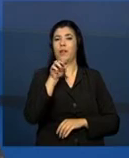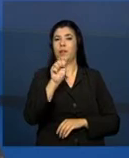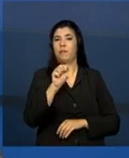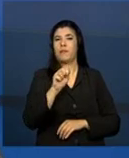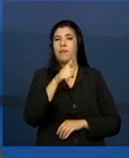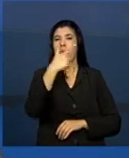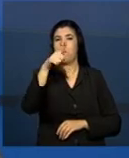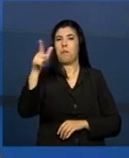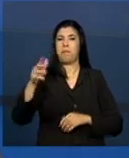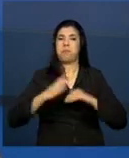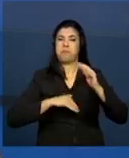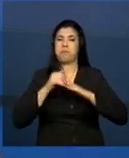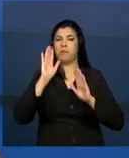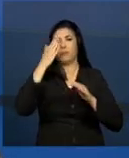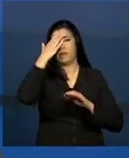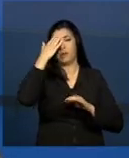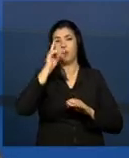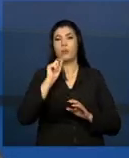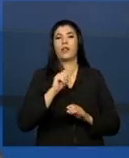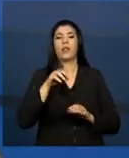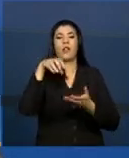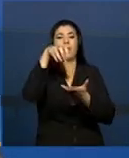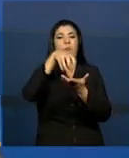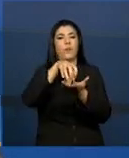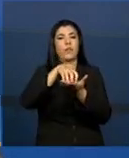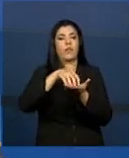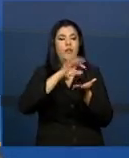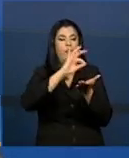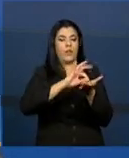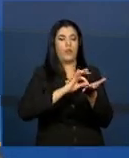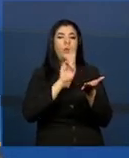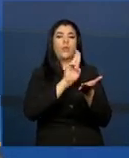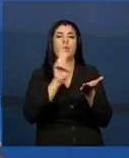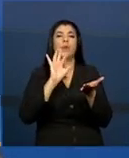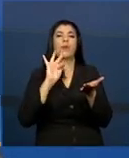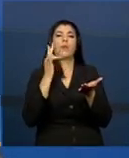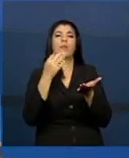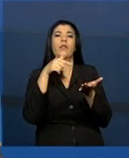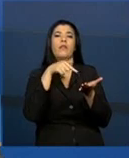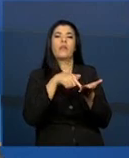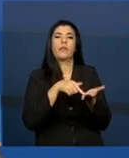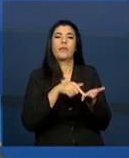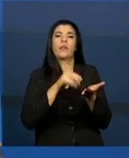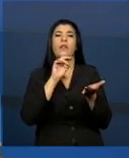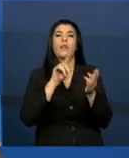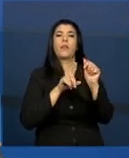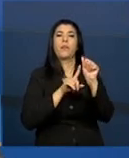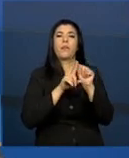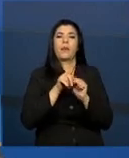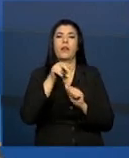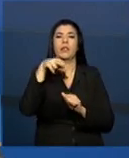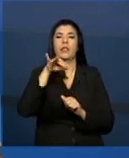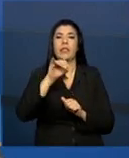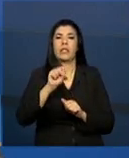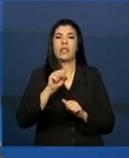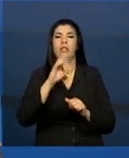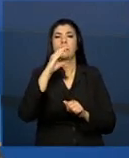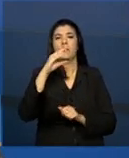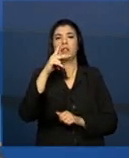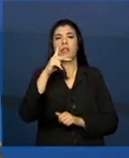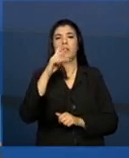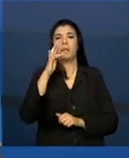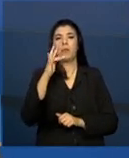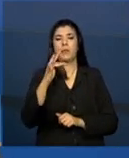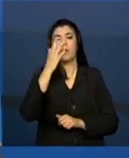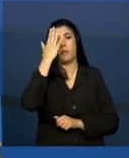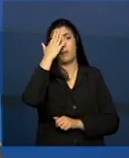unidade anotava ali o nome da família, o NIS ou o CPF, para começar a ter um controle de quais